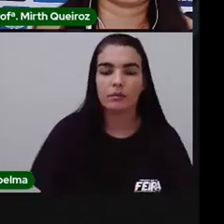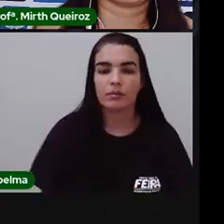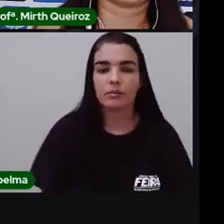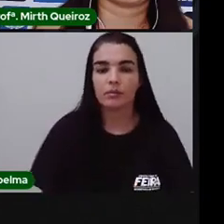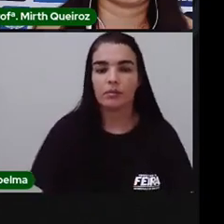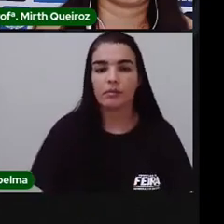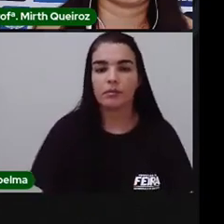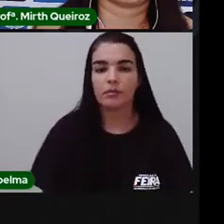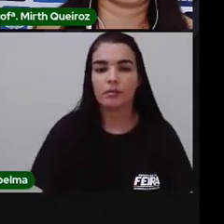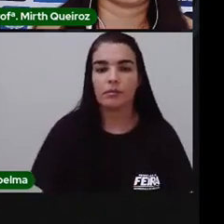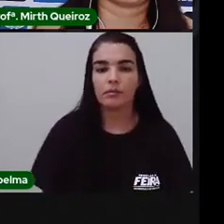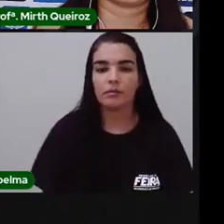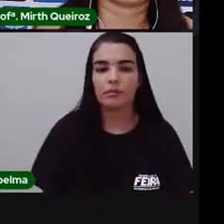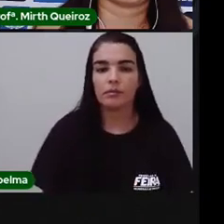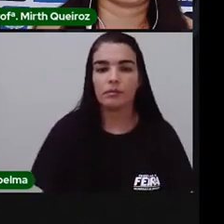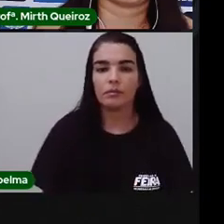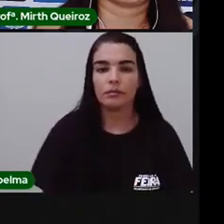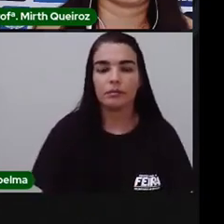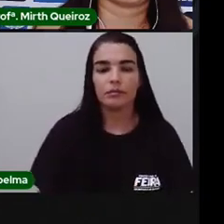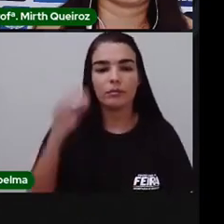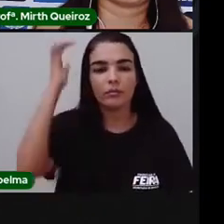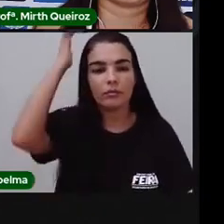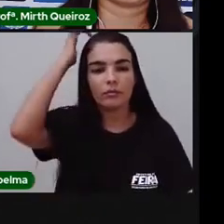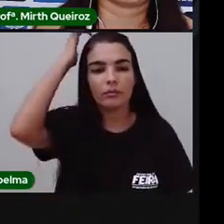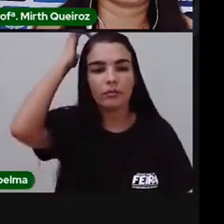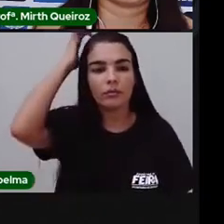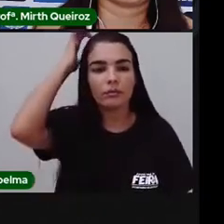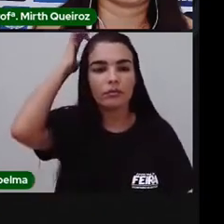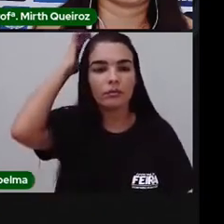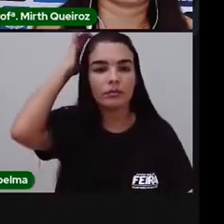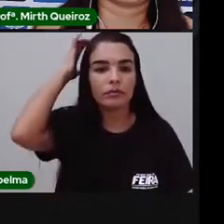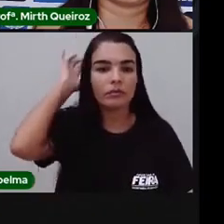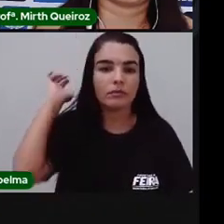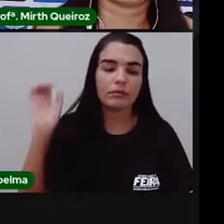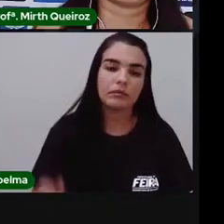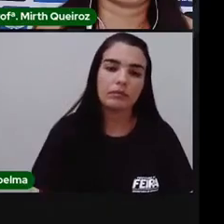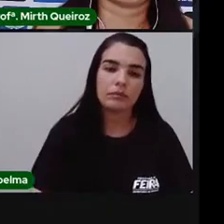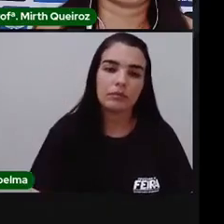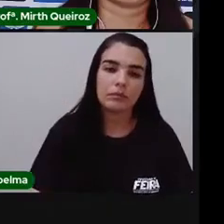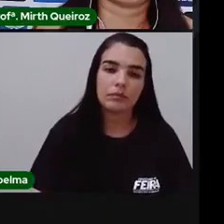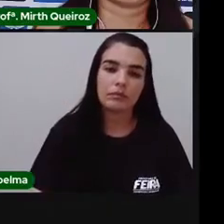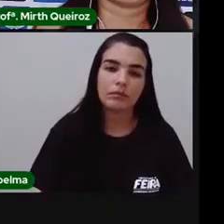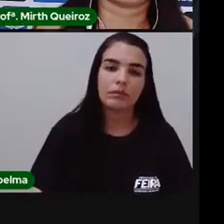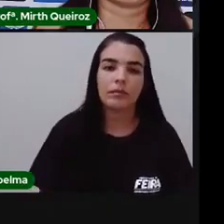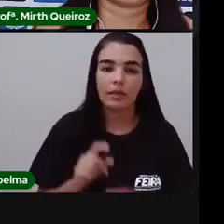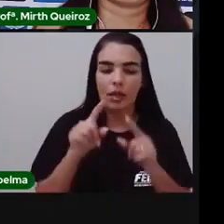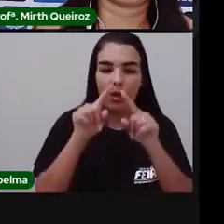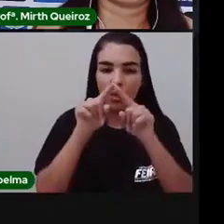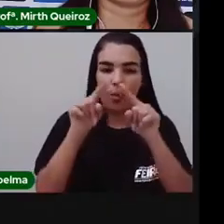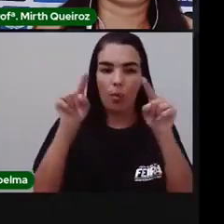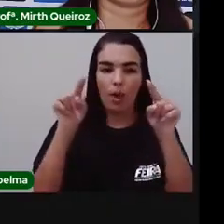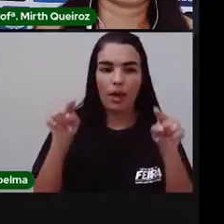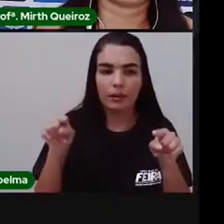Aí, a gente tem mais outro triângulo. Nós vamos cortar um quadrado.